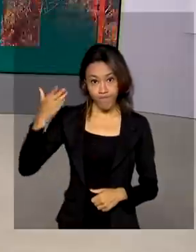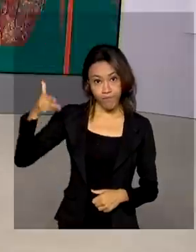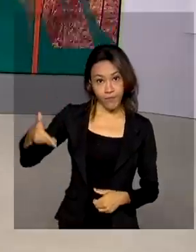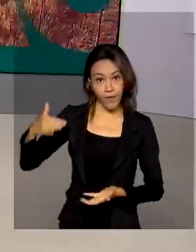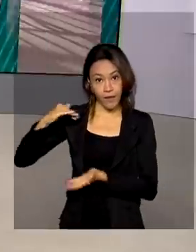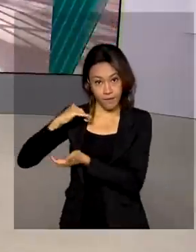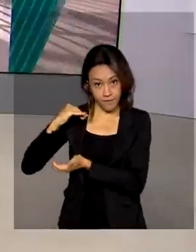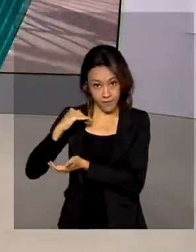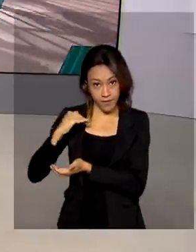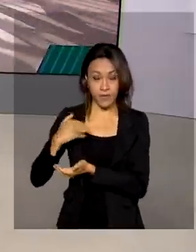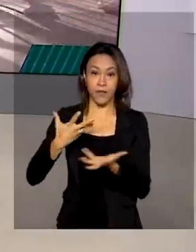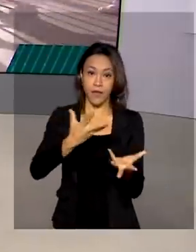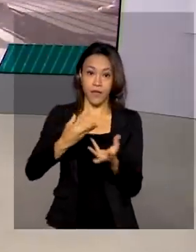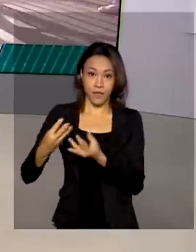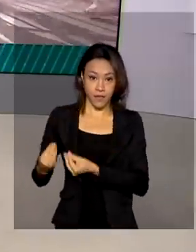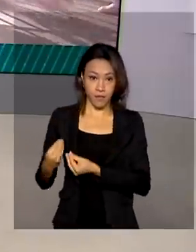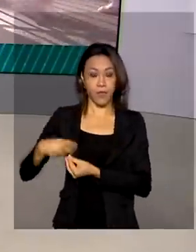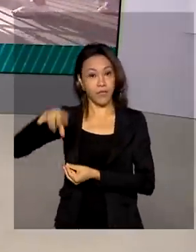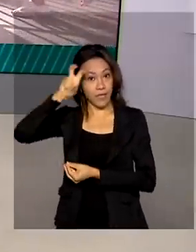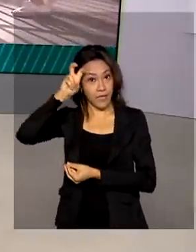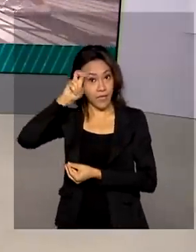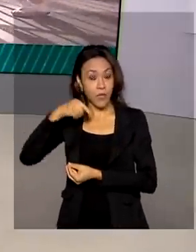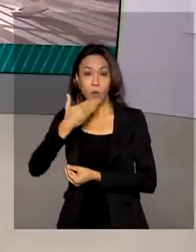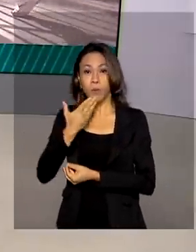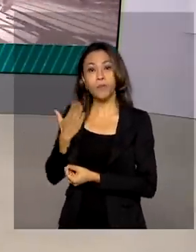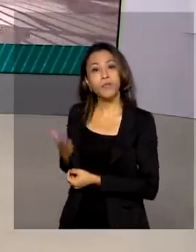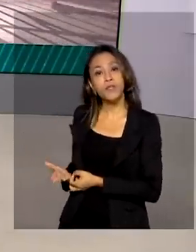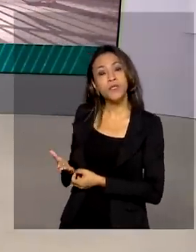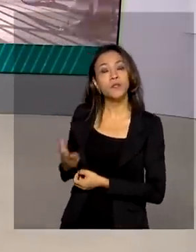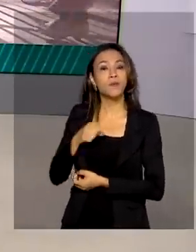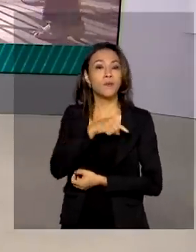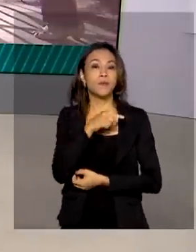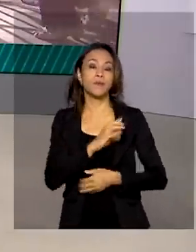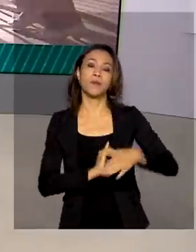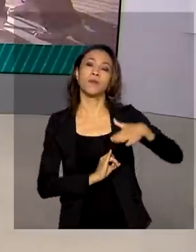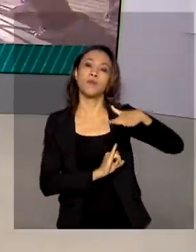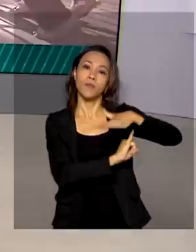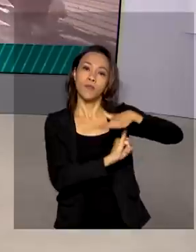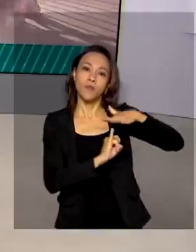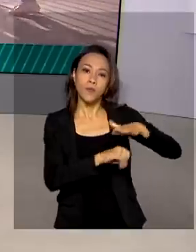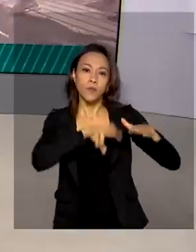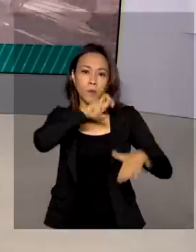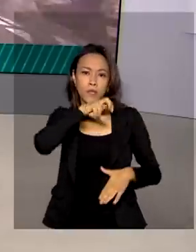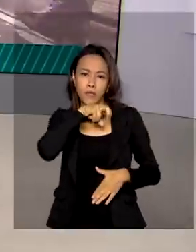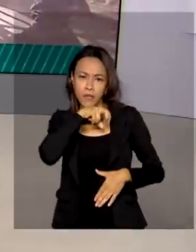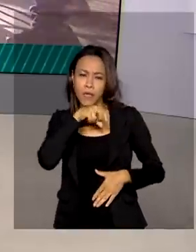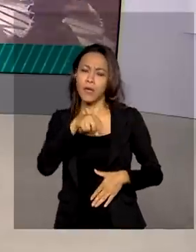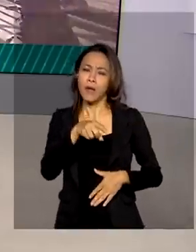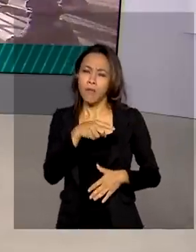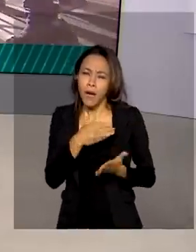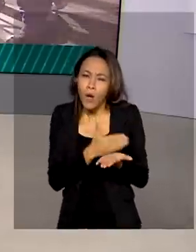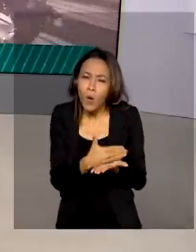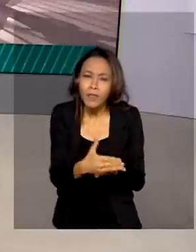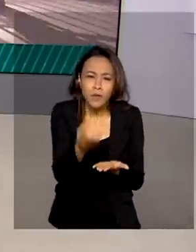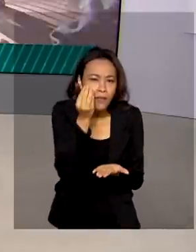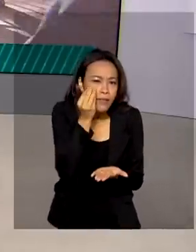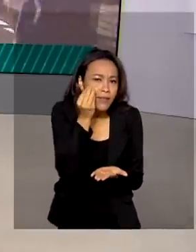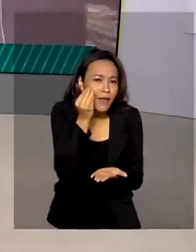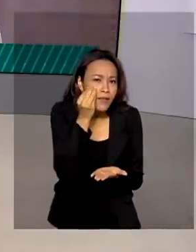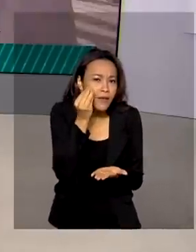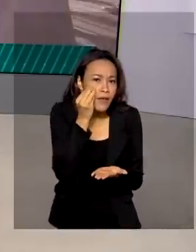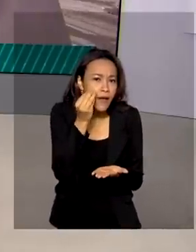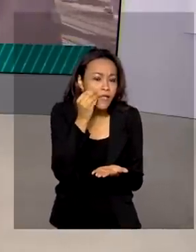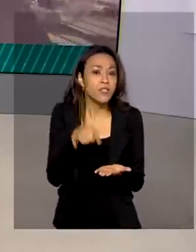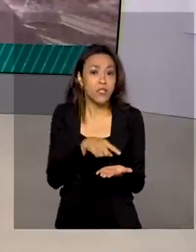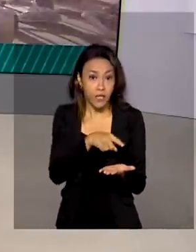recebeu nesta quinta-feira o pedido do Butantan para o início de testes clínicos com soro, que o Instituto desenvolve para tratar